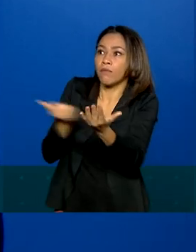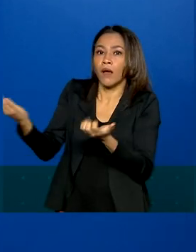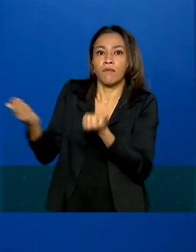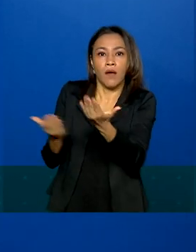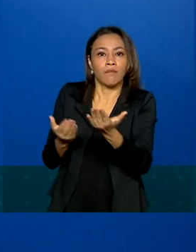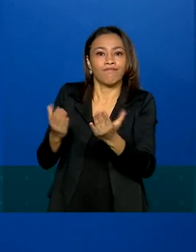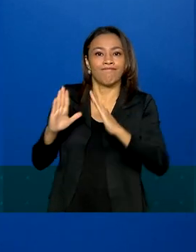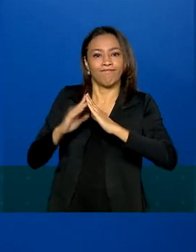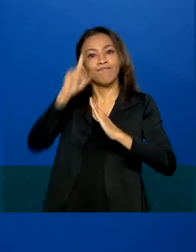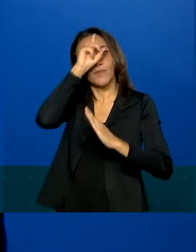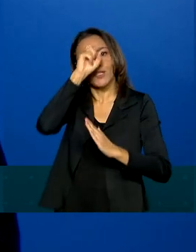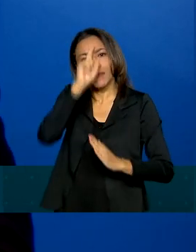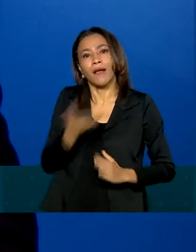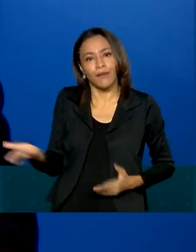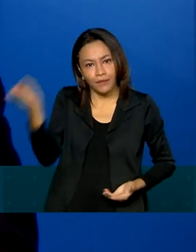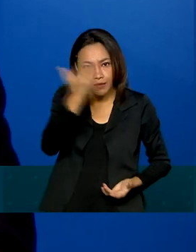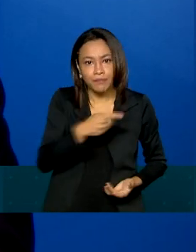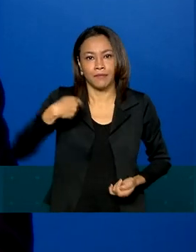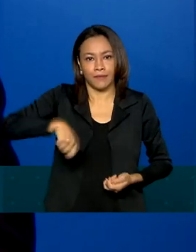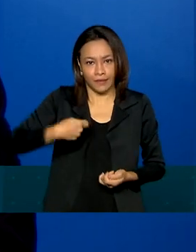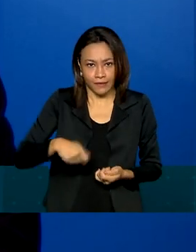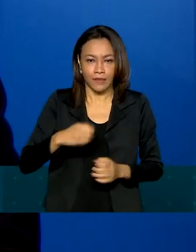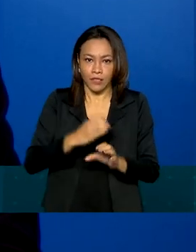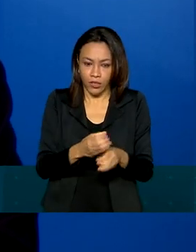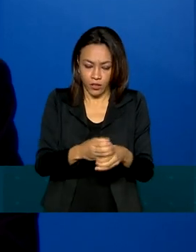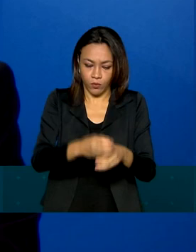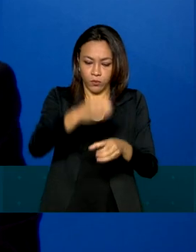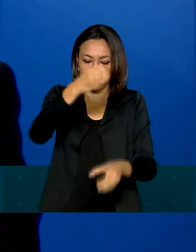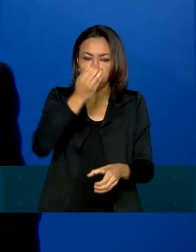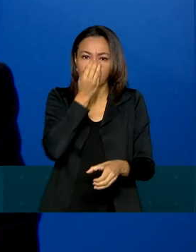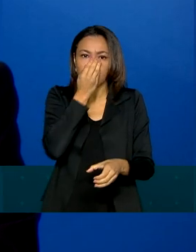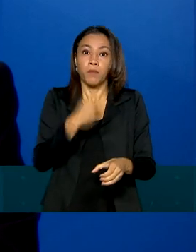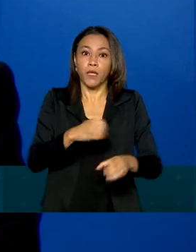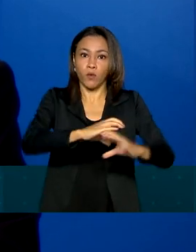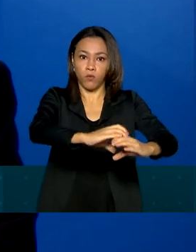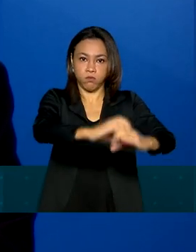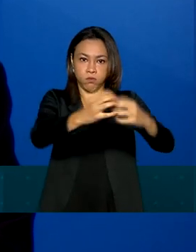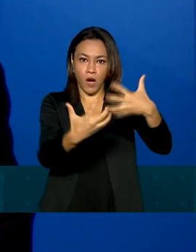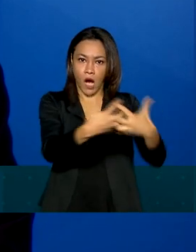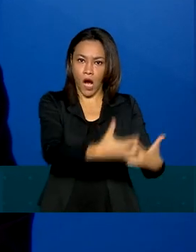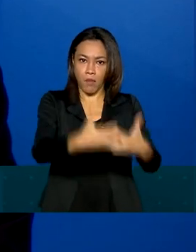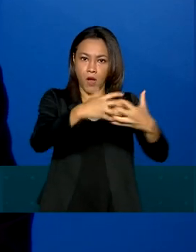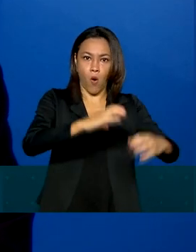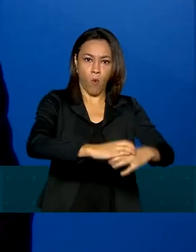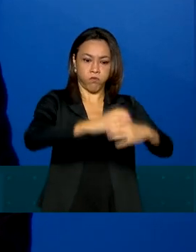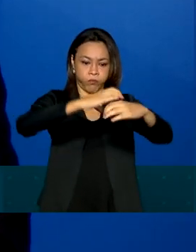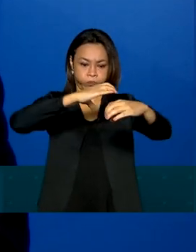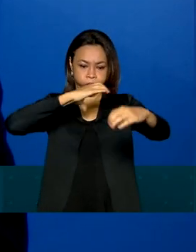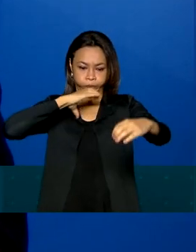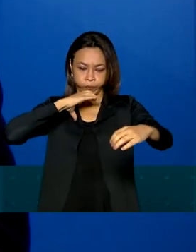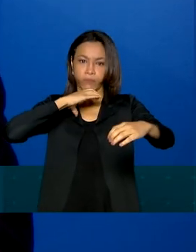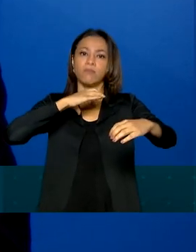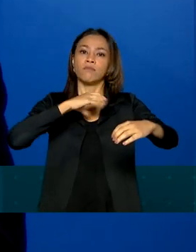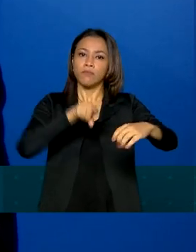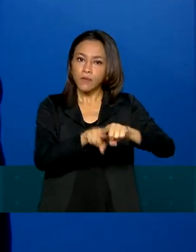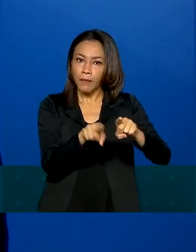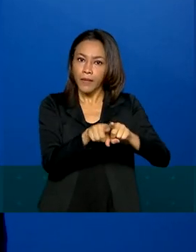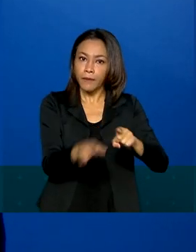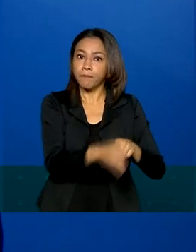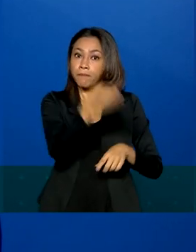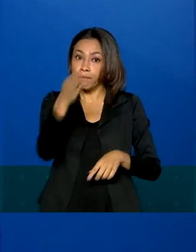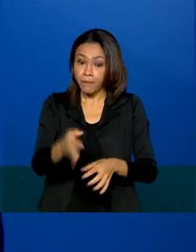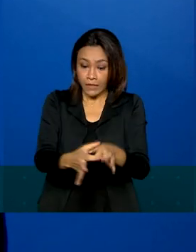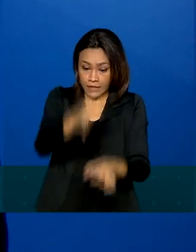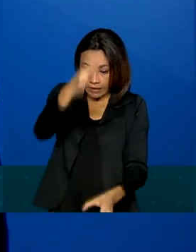Existem duas formas de fazê-lo. Através dos caminhões-tanque que conduzem o oxigênio líquido, através de